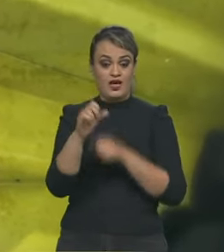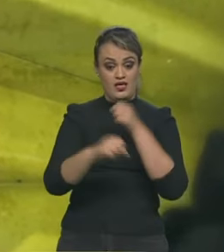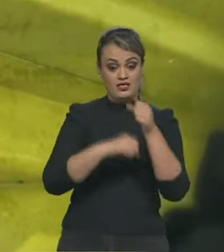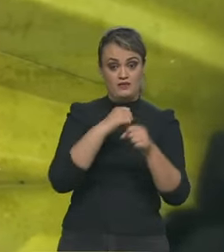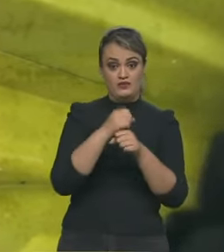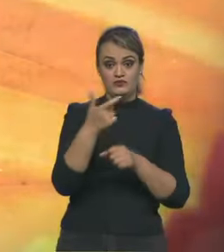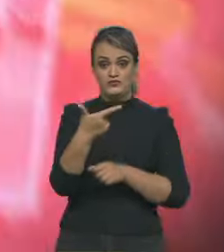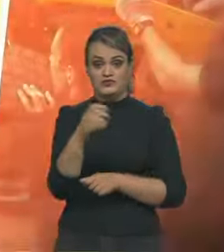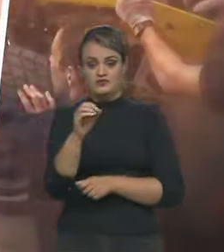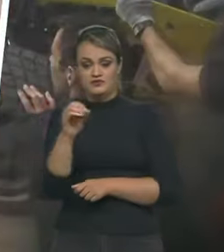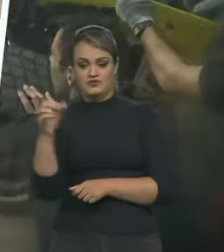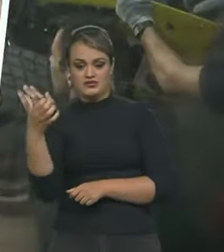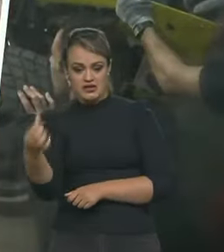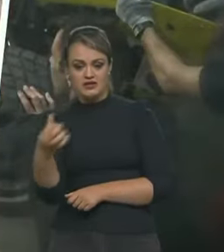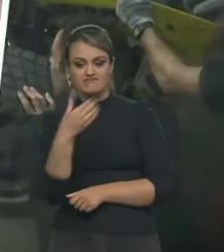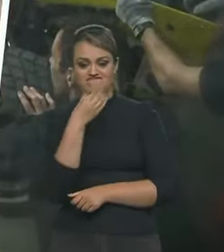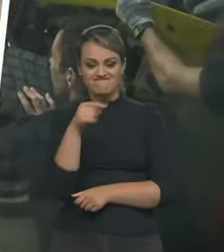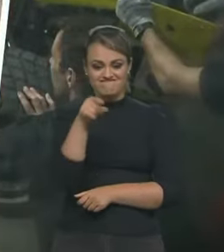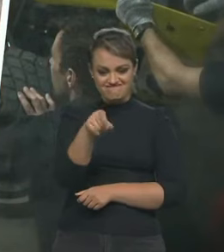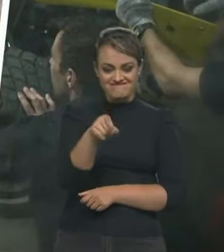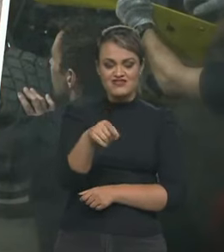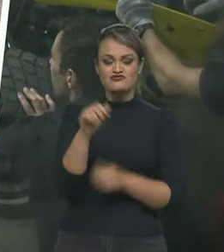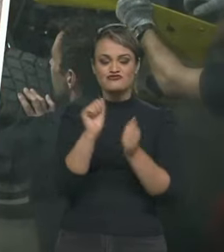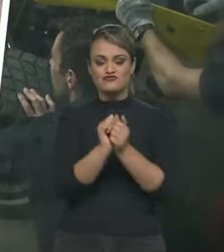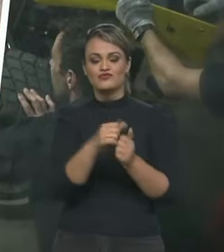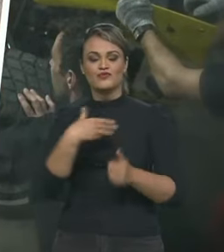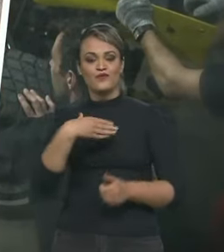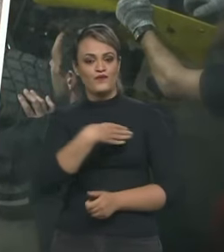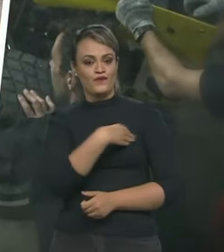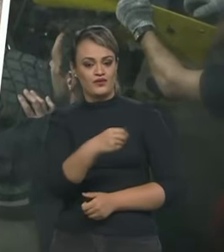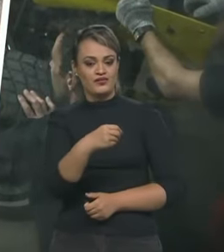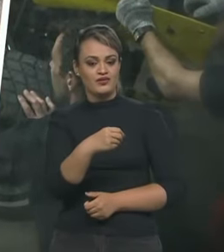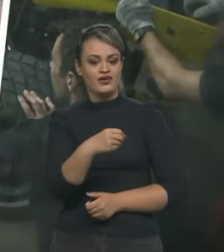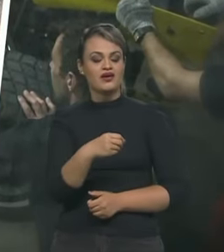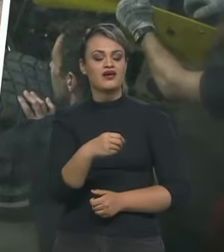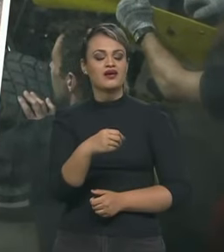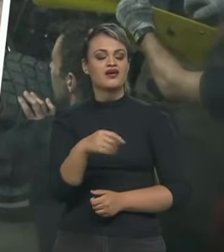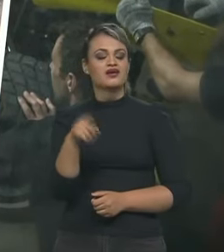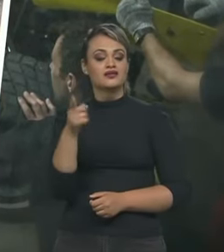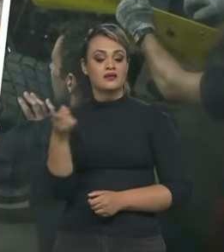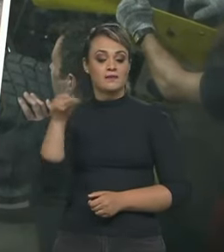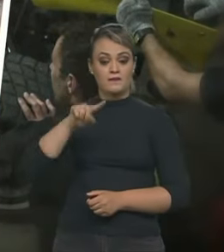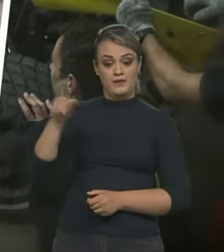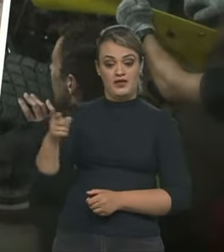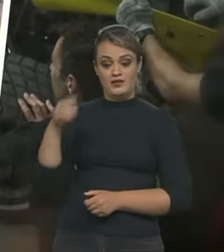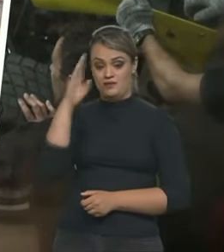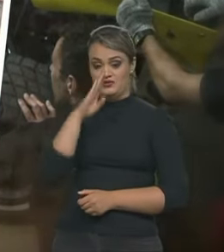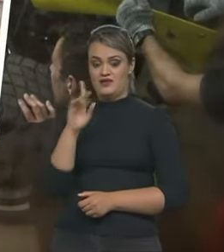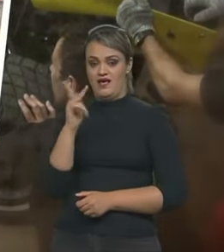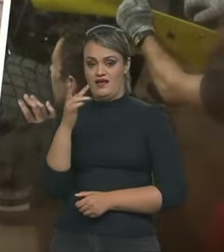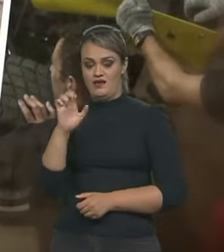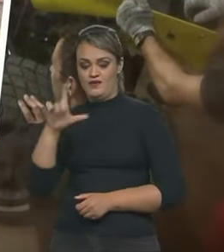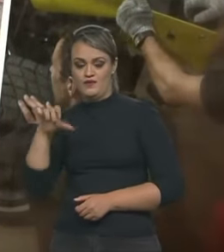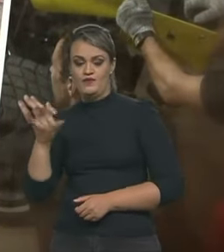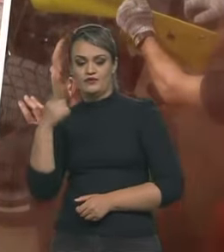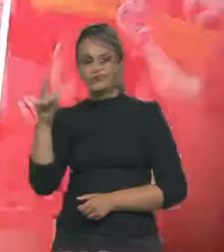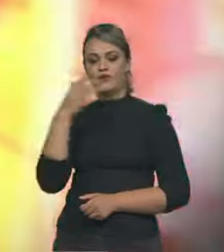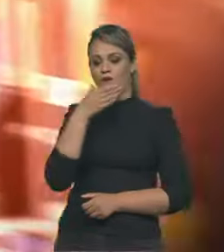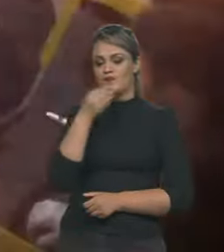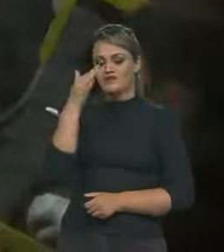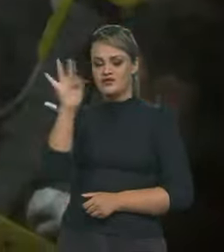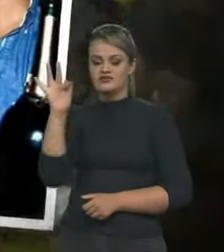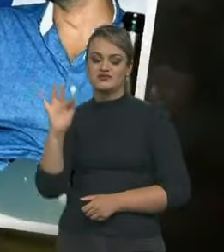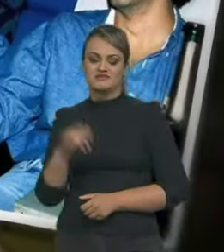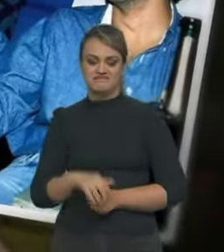o Aston Martin DBR9, correu junto de seu filho Nelsinho Piquet, do brasileiro Hélio Castro Neves e do francês Christophe Bochou.